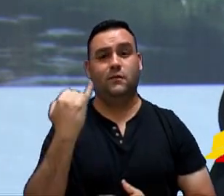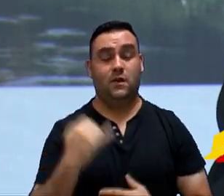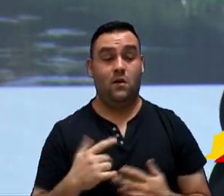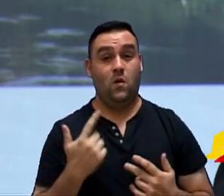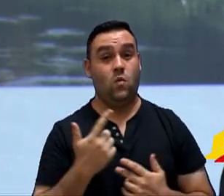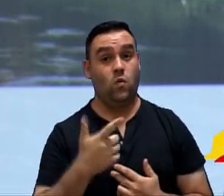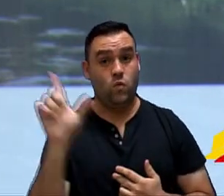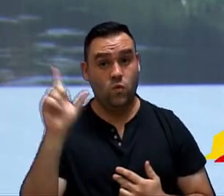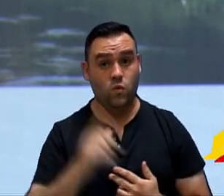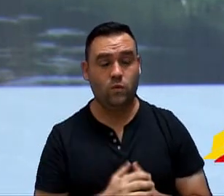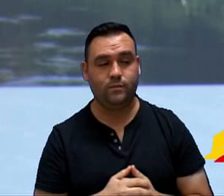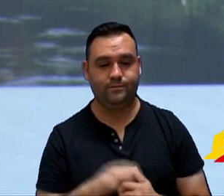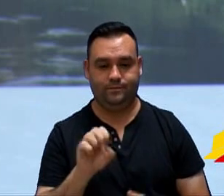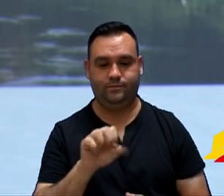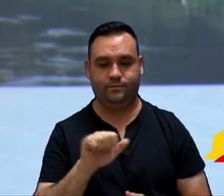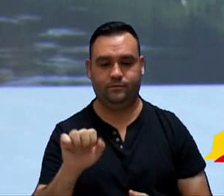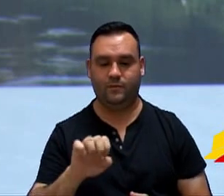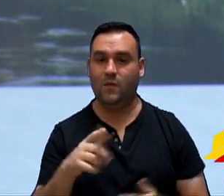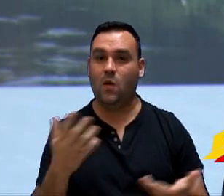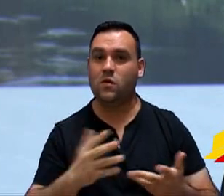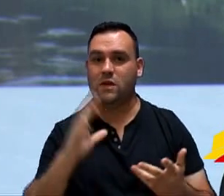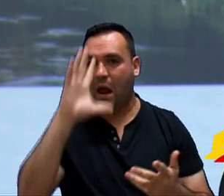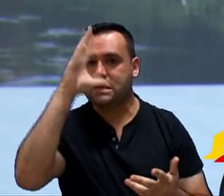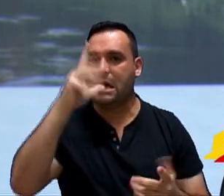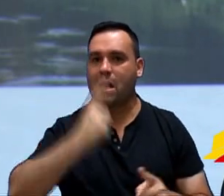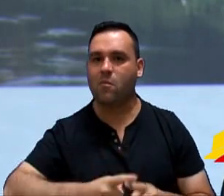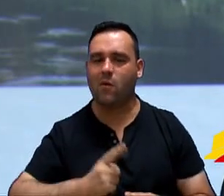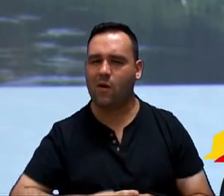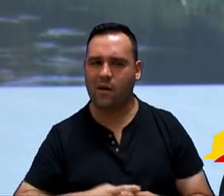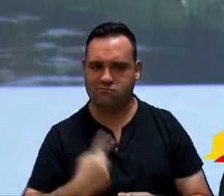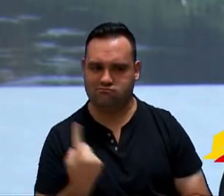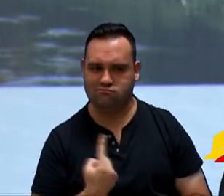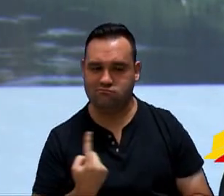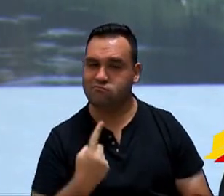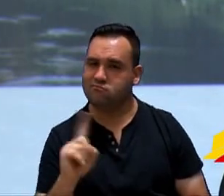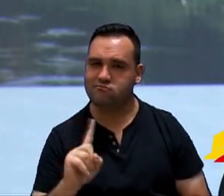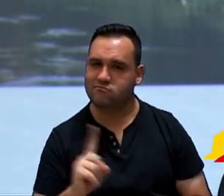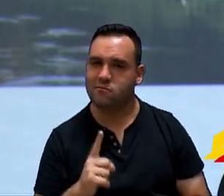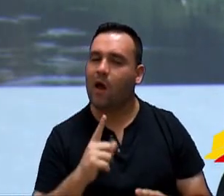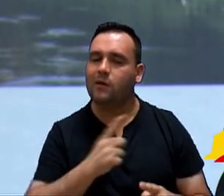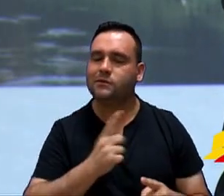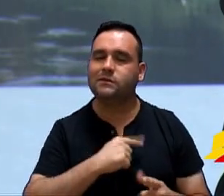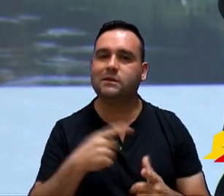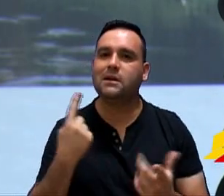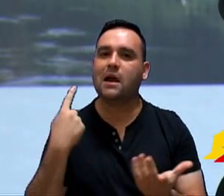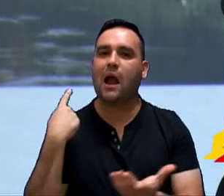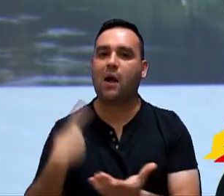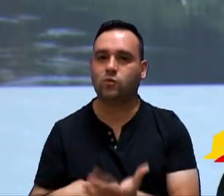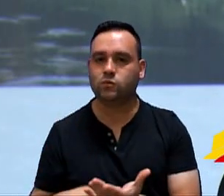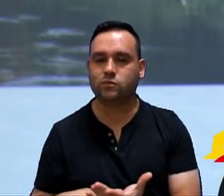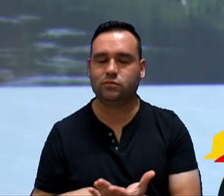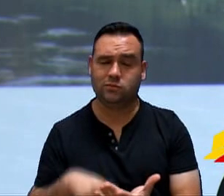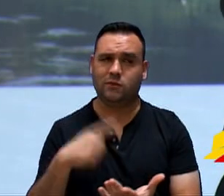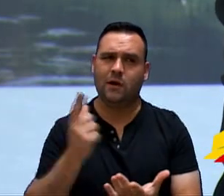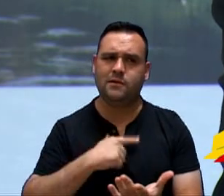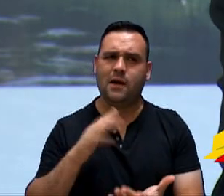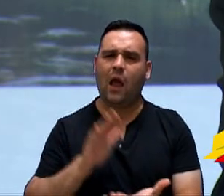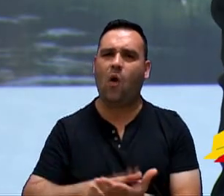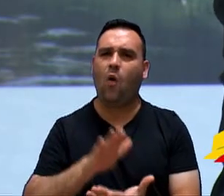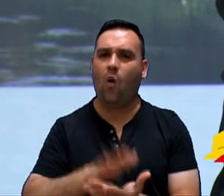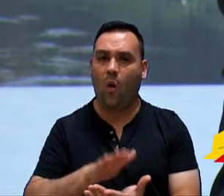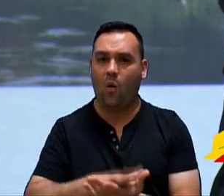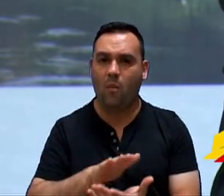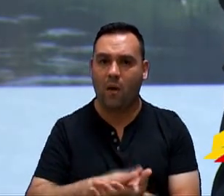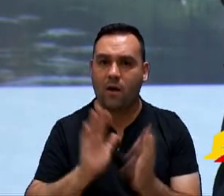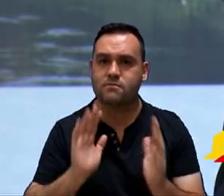Outro fato, o SAI não está tomando essa iniciativa por si só. Ele tem um acordo, ele vem sendo cobrado